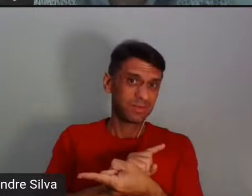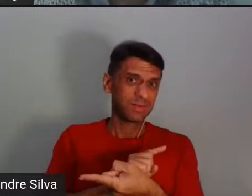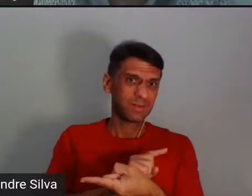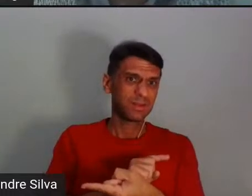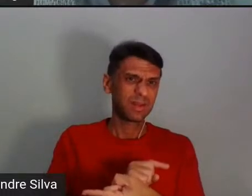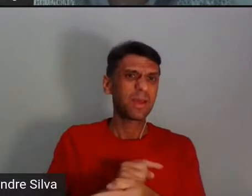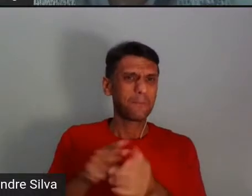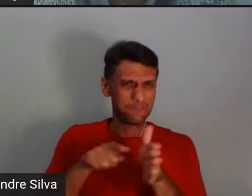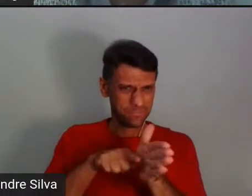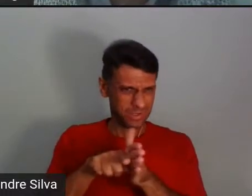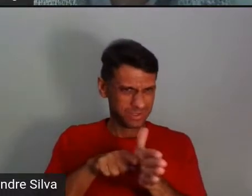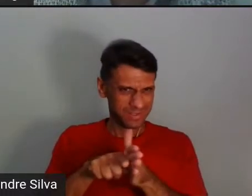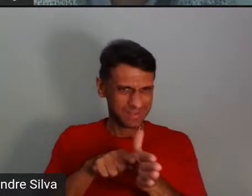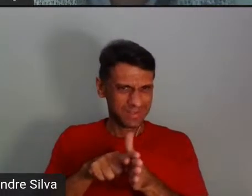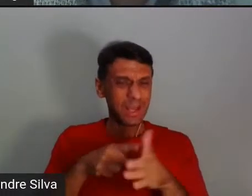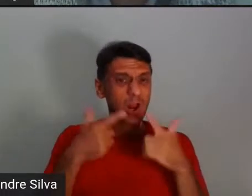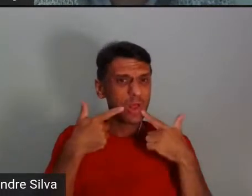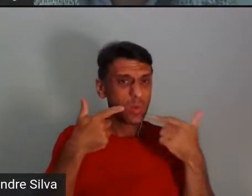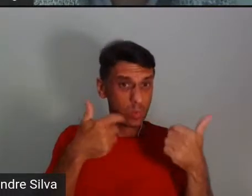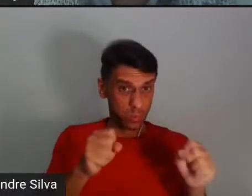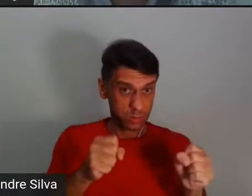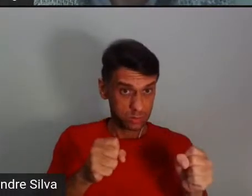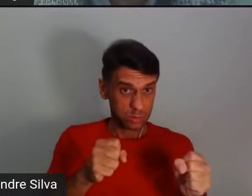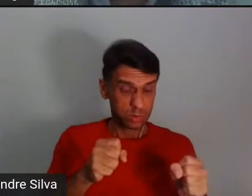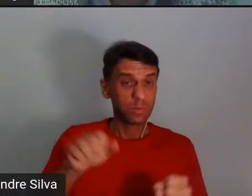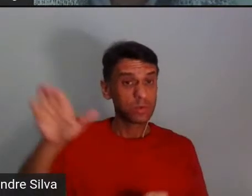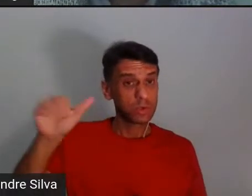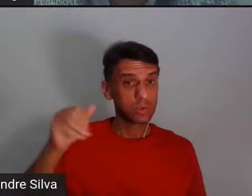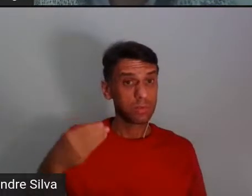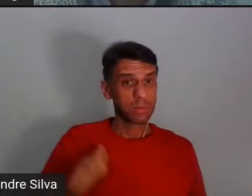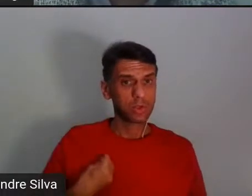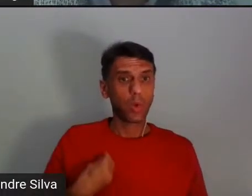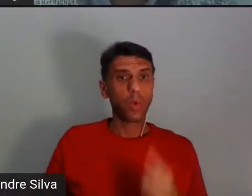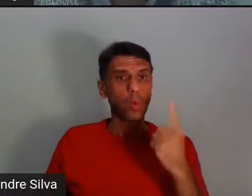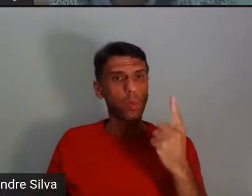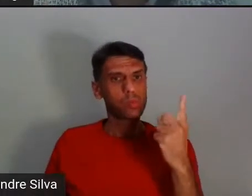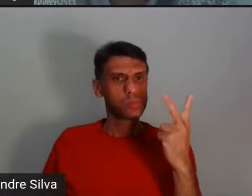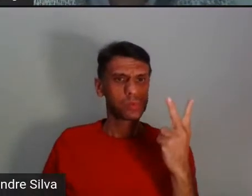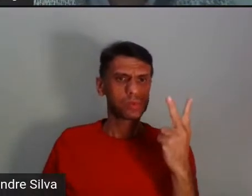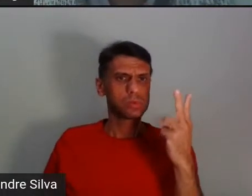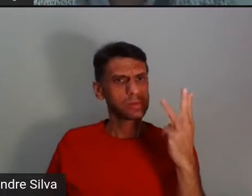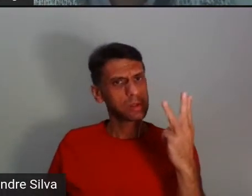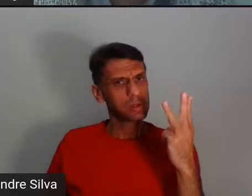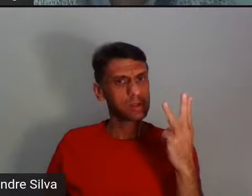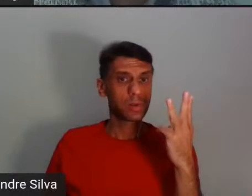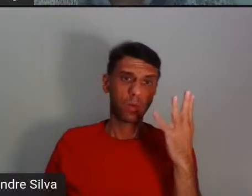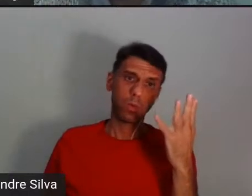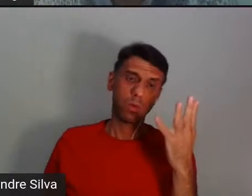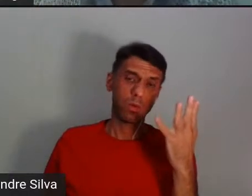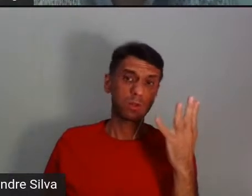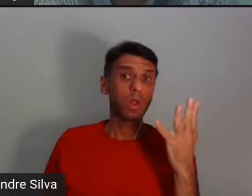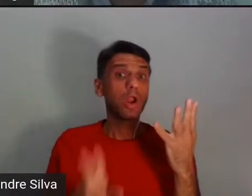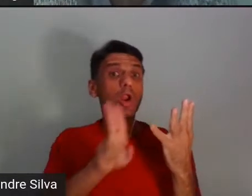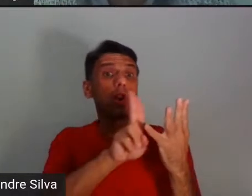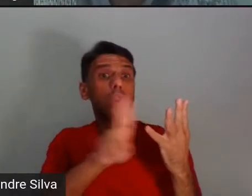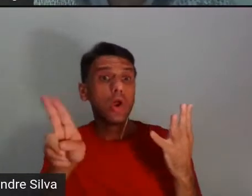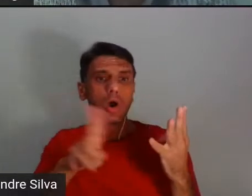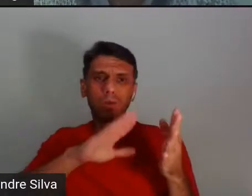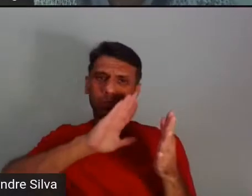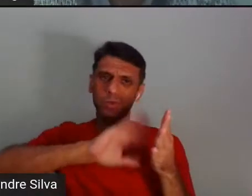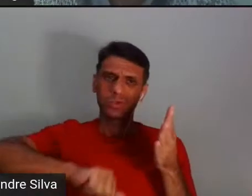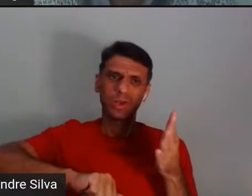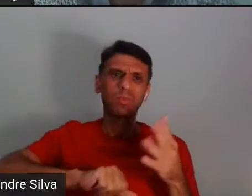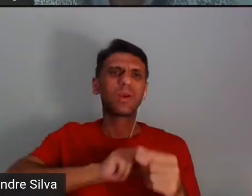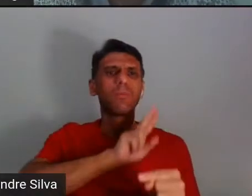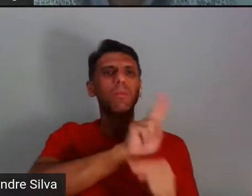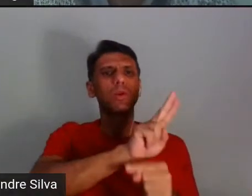nas pesquisas que a gente faz em linguística, você chama o participante 1, participante 2, participante 3, né? E você diz que isso é para proteger